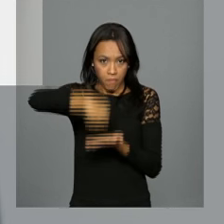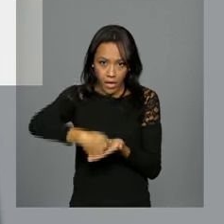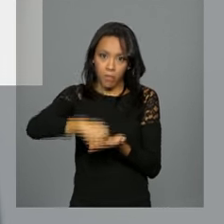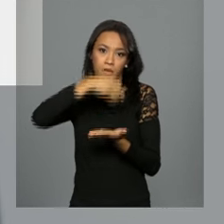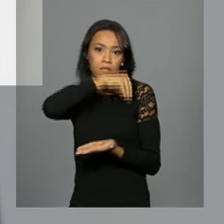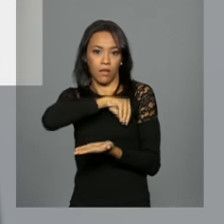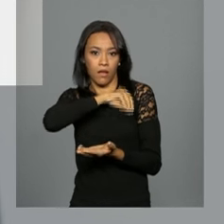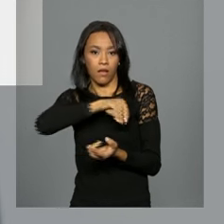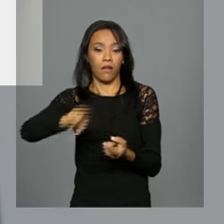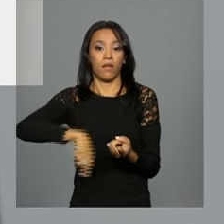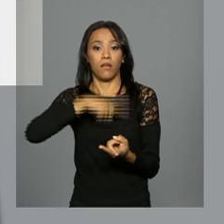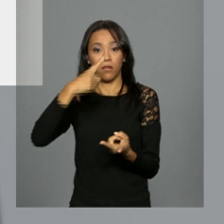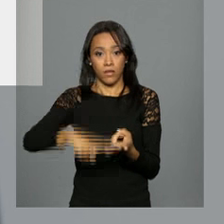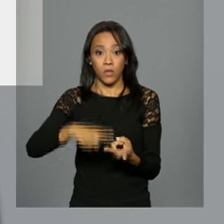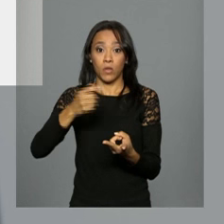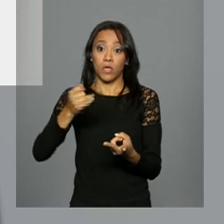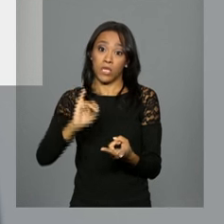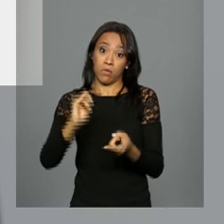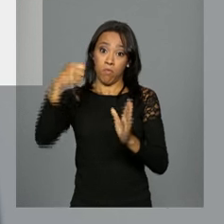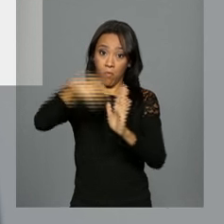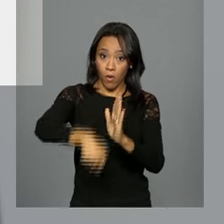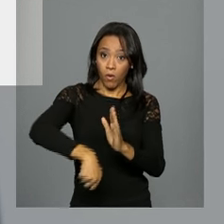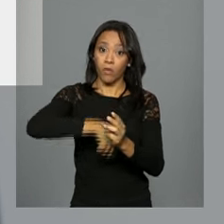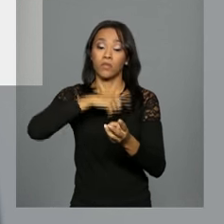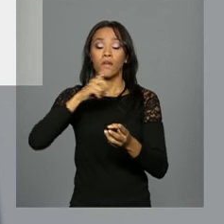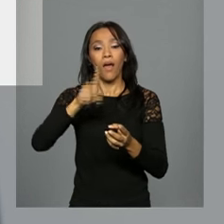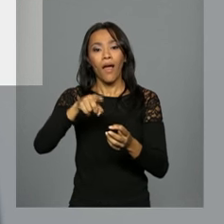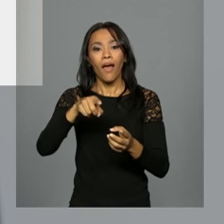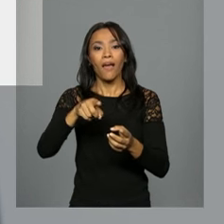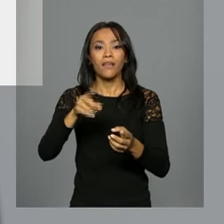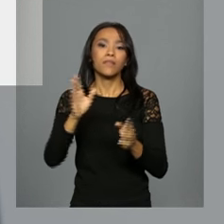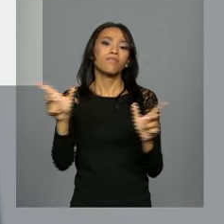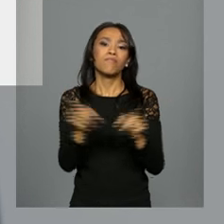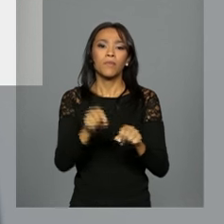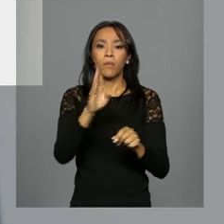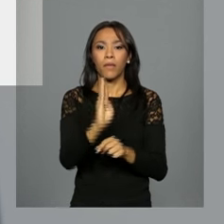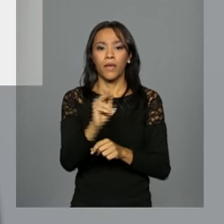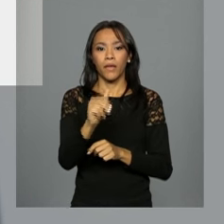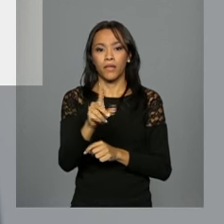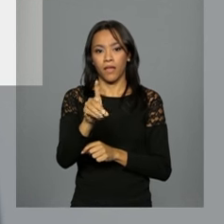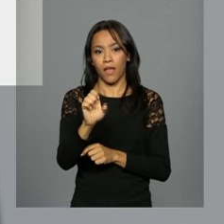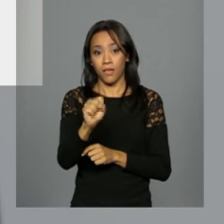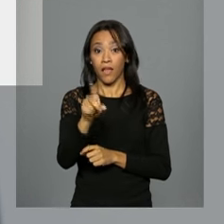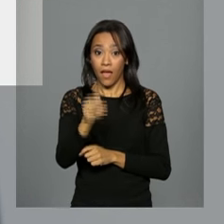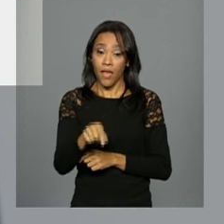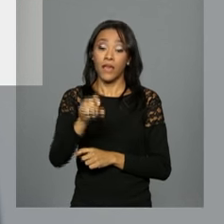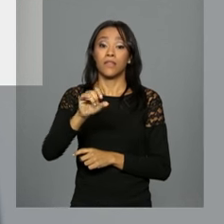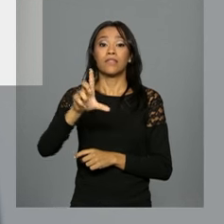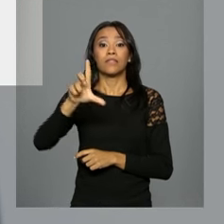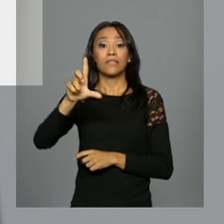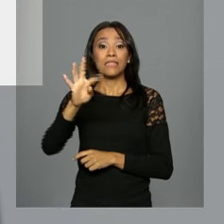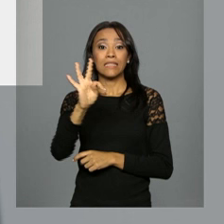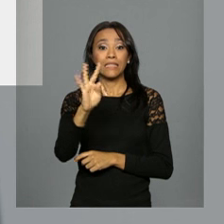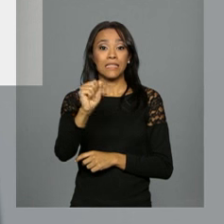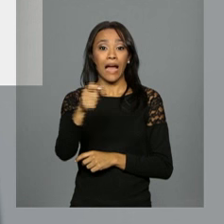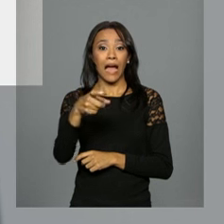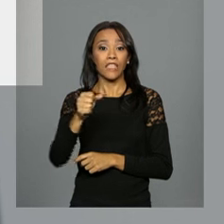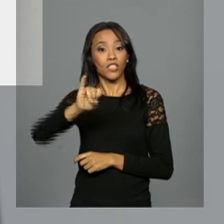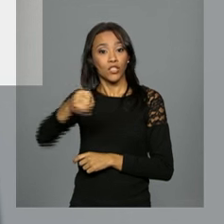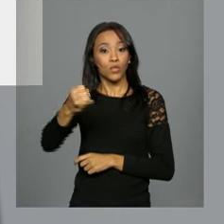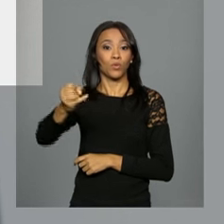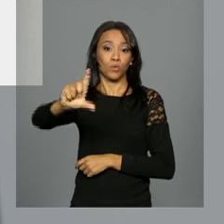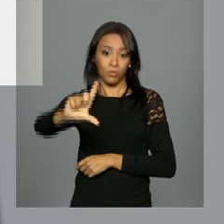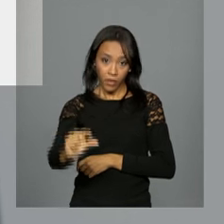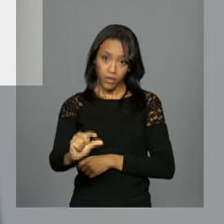salários, fornecedores e impostos, por exemplo. A novidade do BNDES são taxas de juros menores, que variam conforme o tamanho da